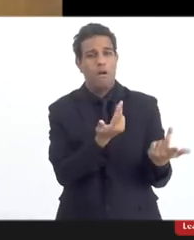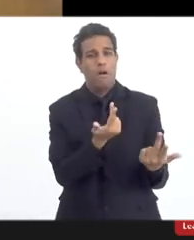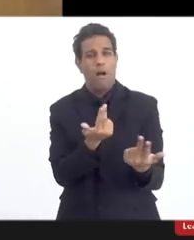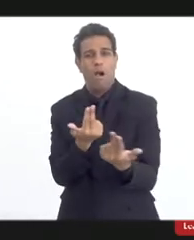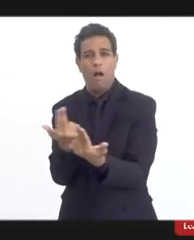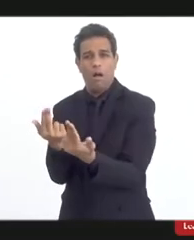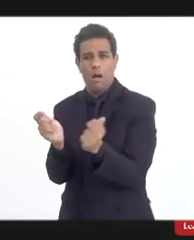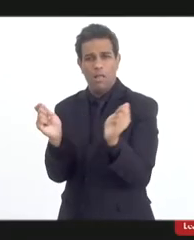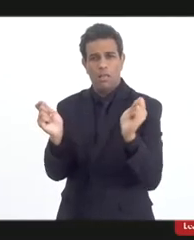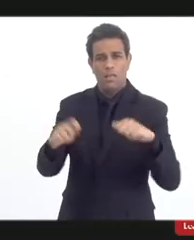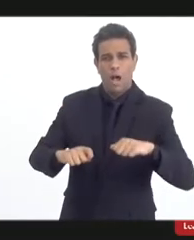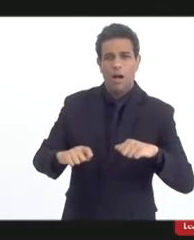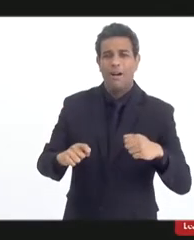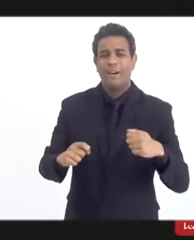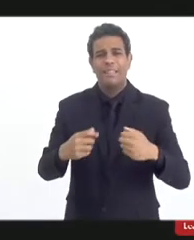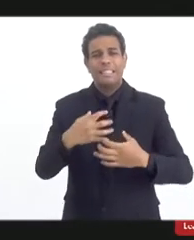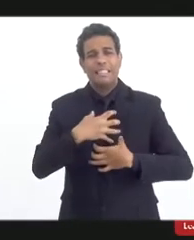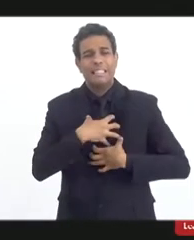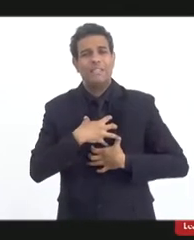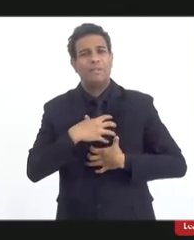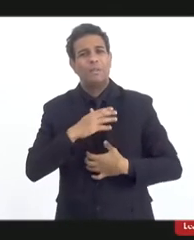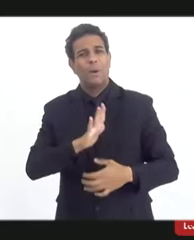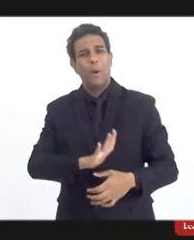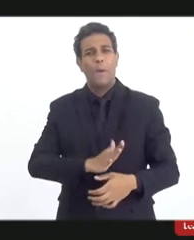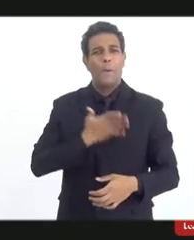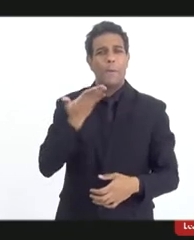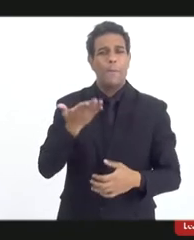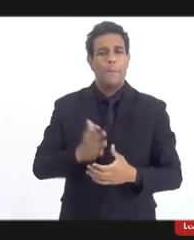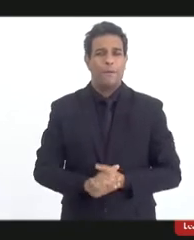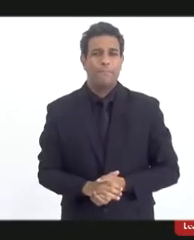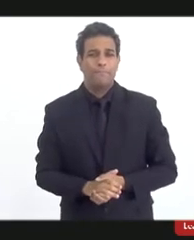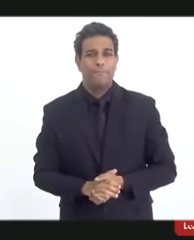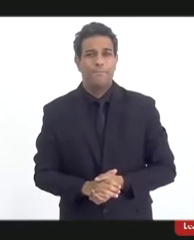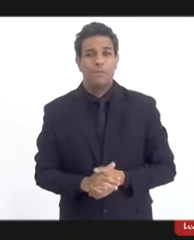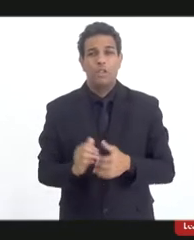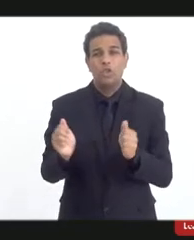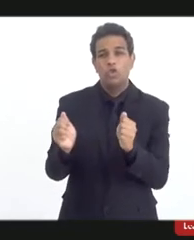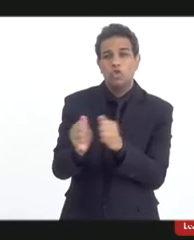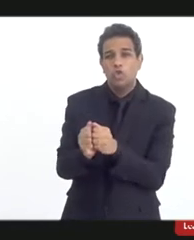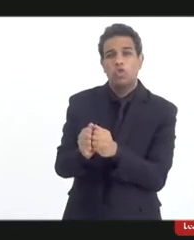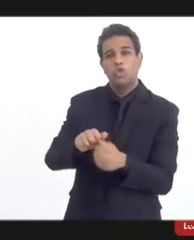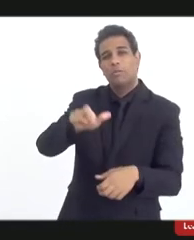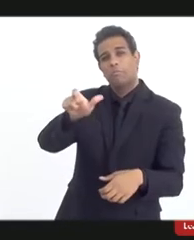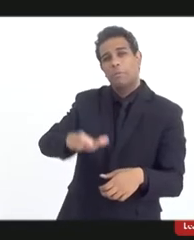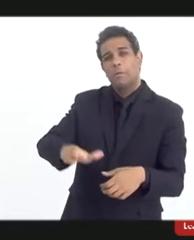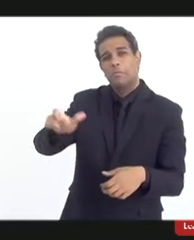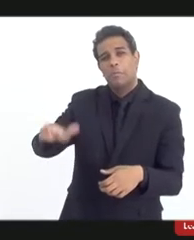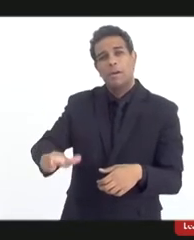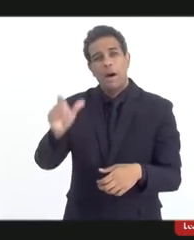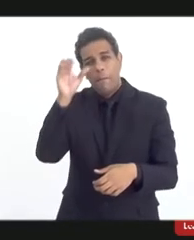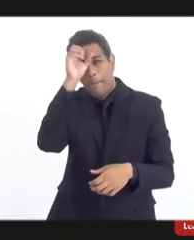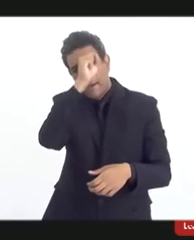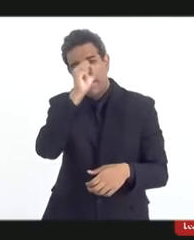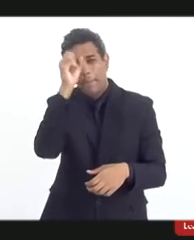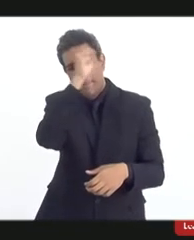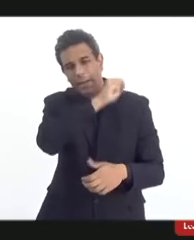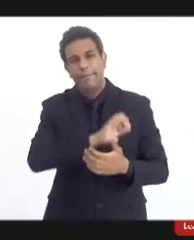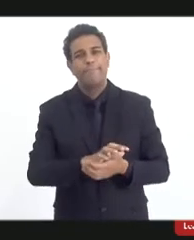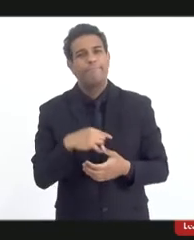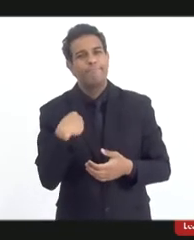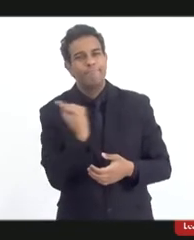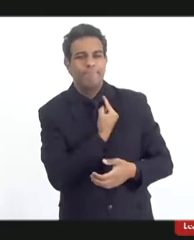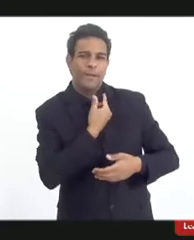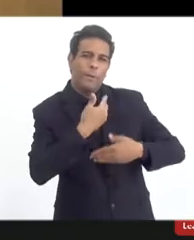não é? Seria horrível, não é? É com o outro, com a alteridade, é que eu aprendo, é que eu me